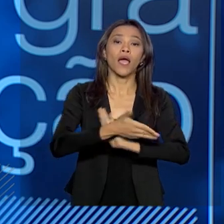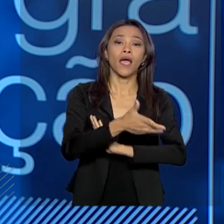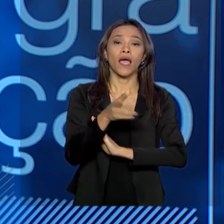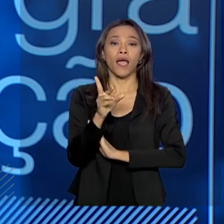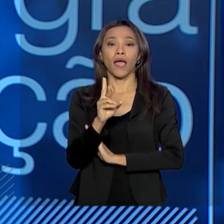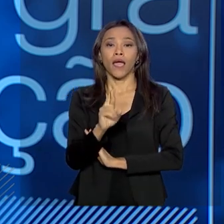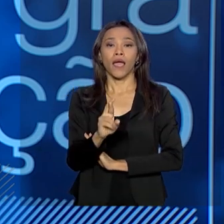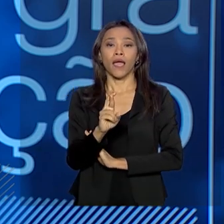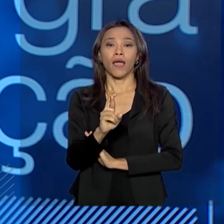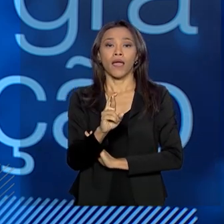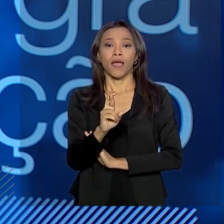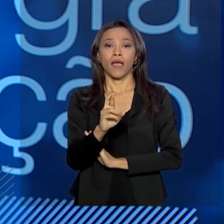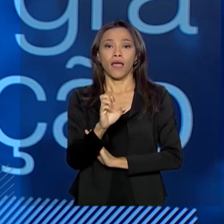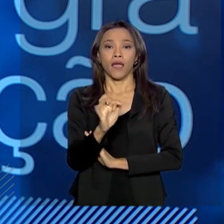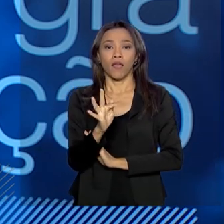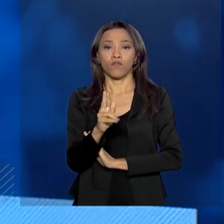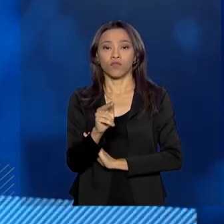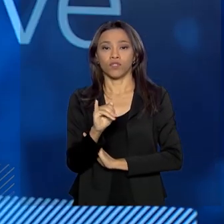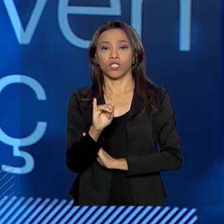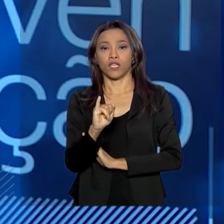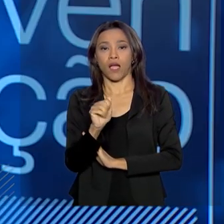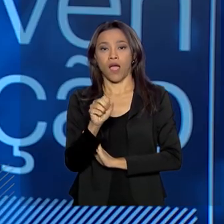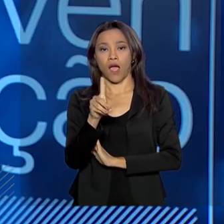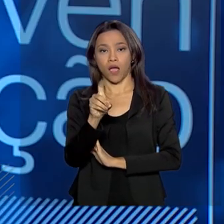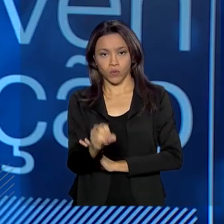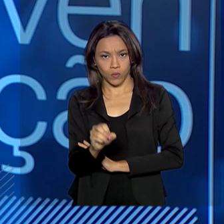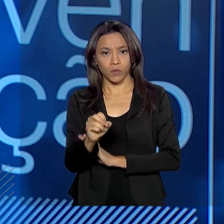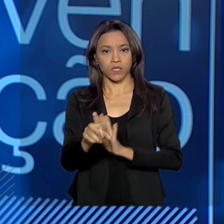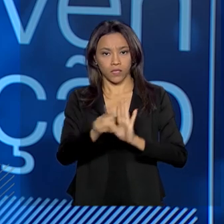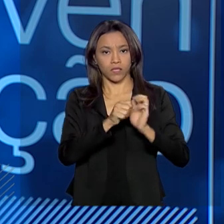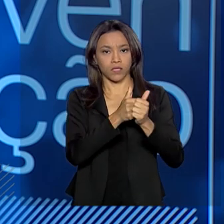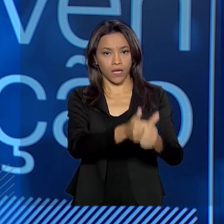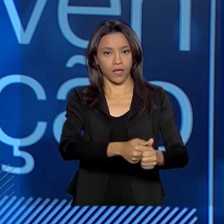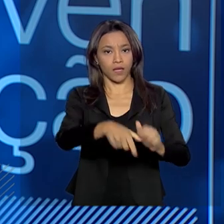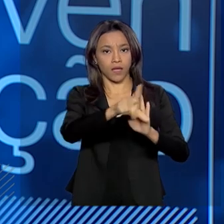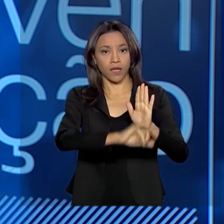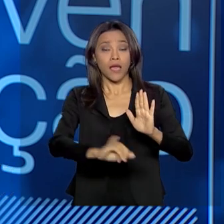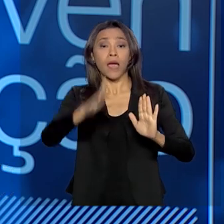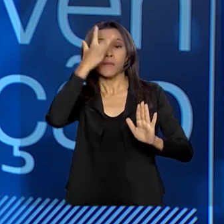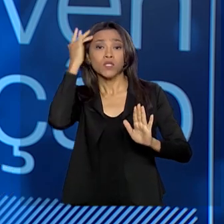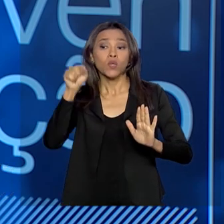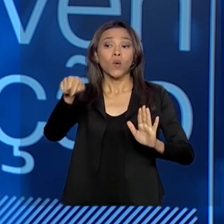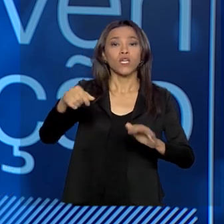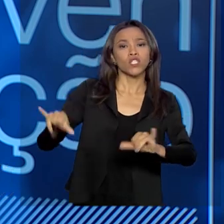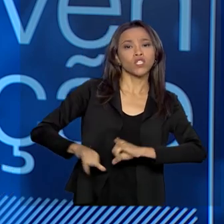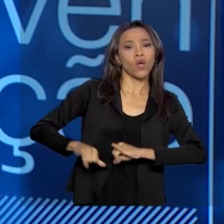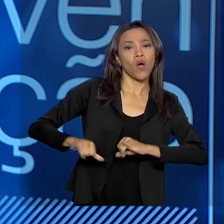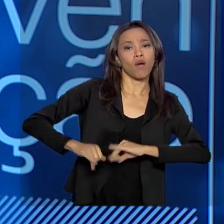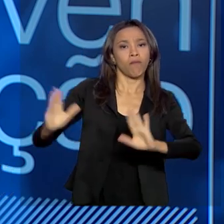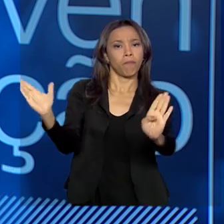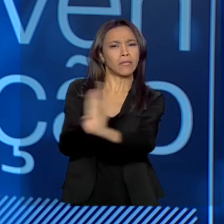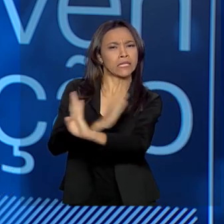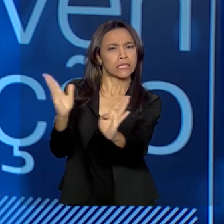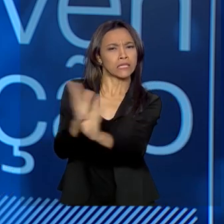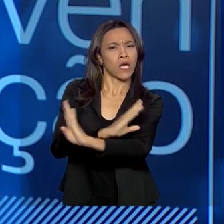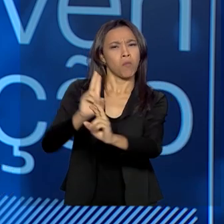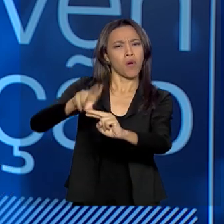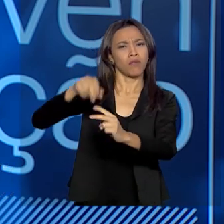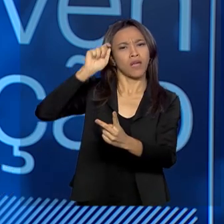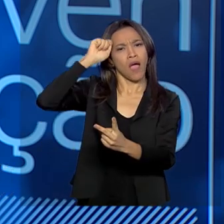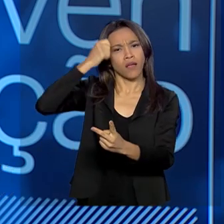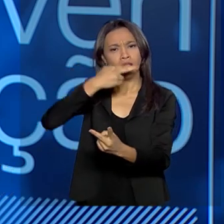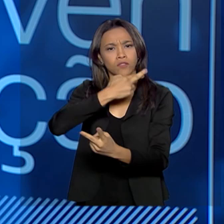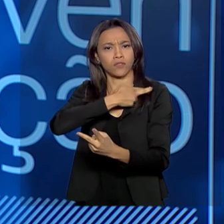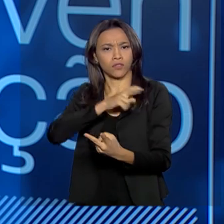segundo os termos gerais da Convenção Internacional, é a pessoa que sofre perseguição por motivo de raça, de